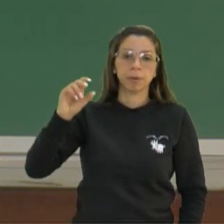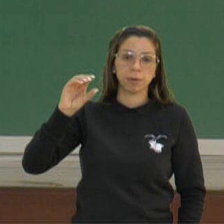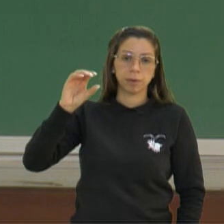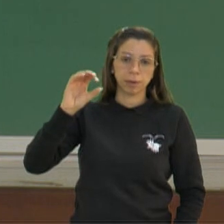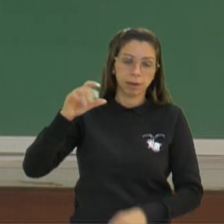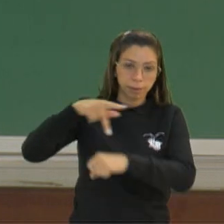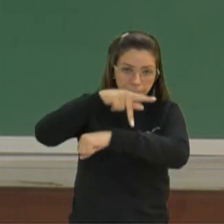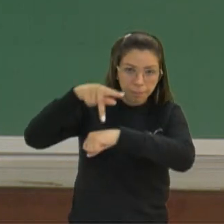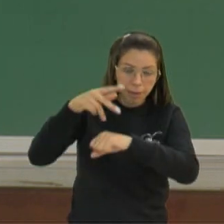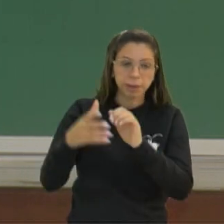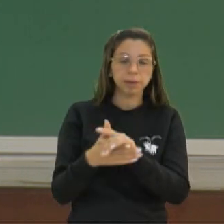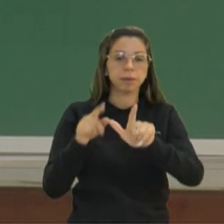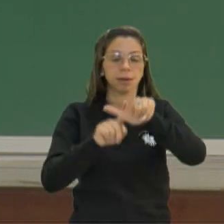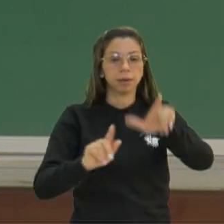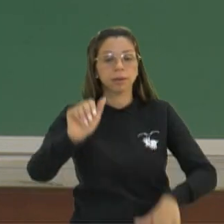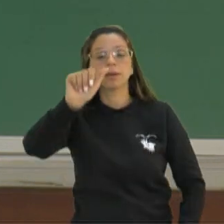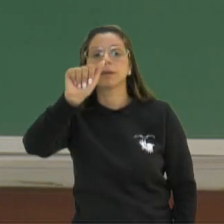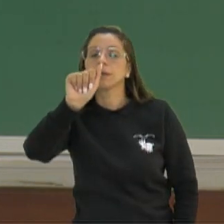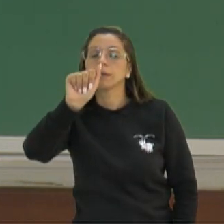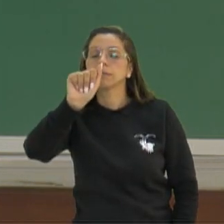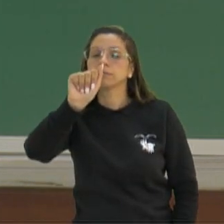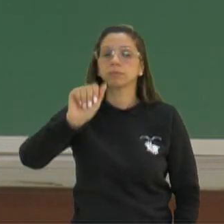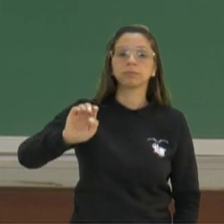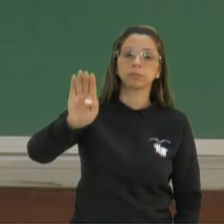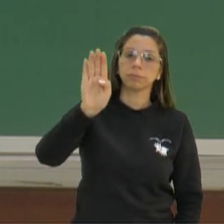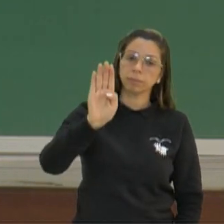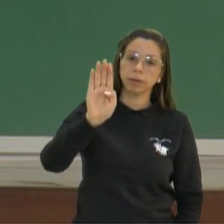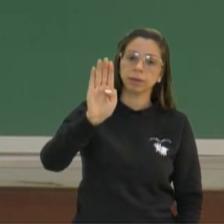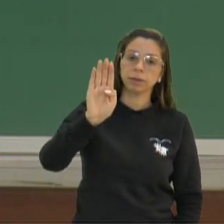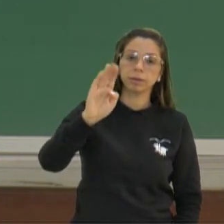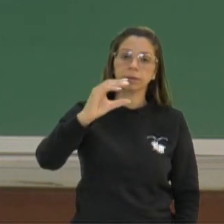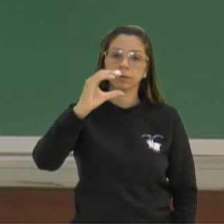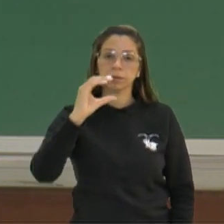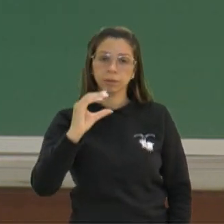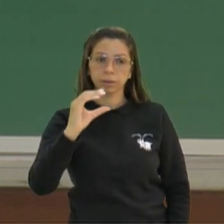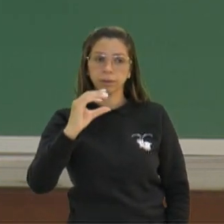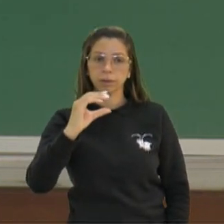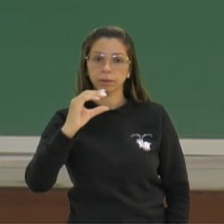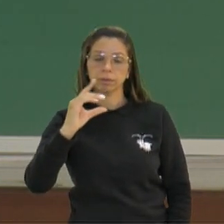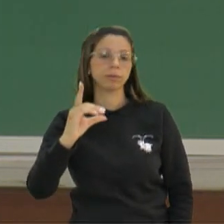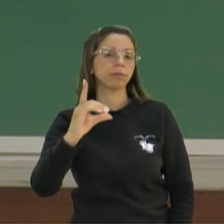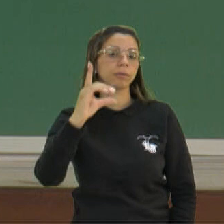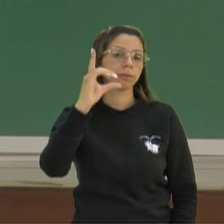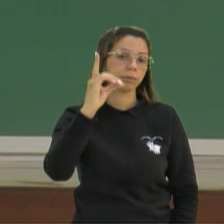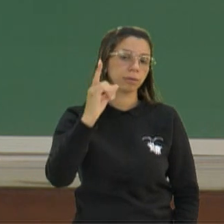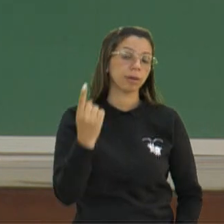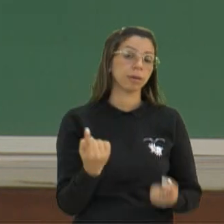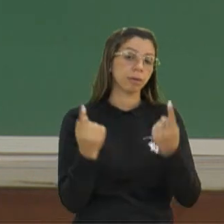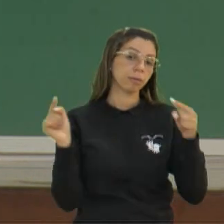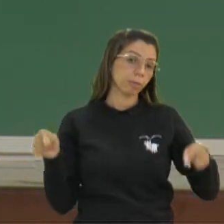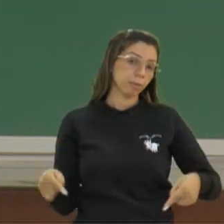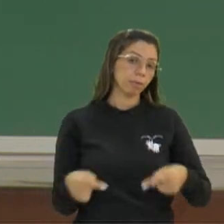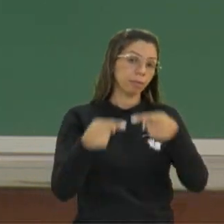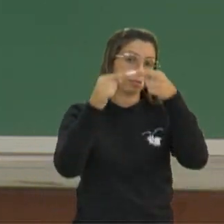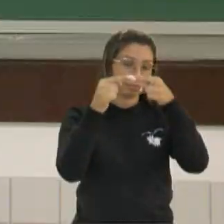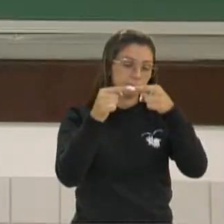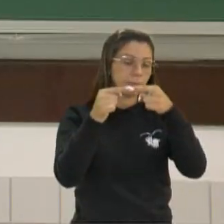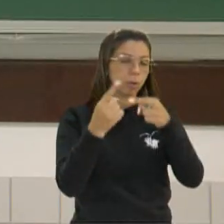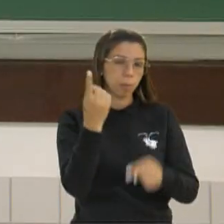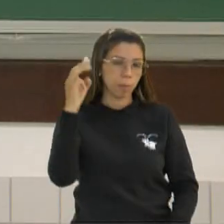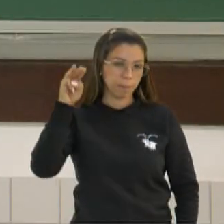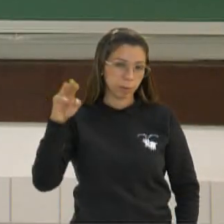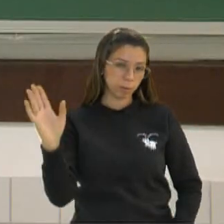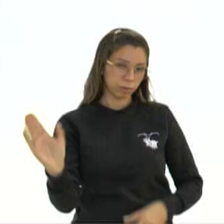Mercosul, letra A, da Alcar, letra B, da União Europeia, letra C, ou da UPEP, letra D. É um